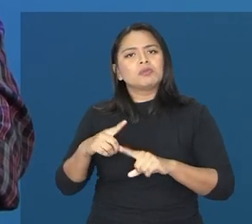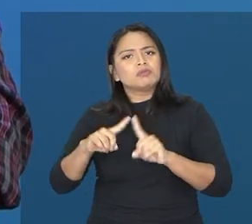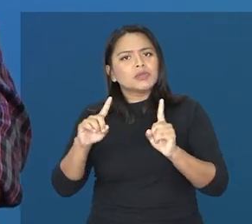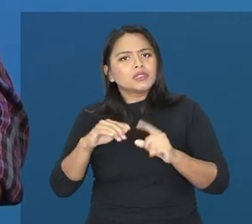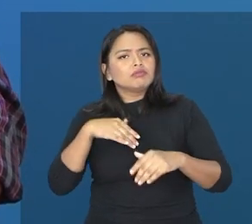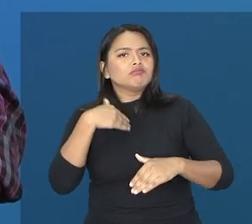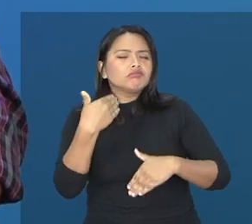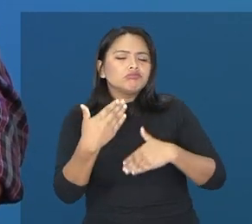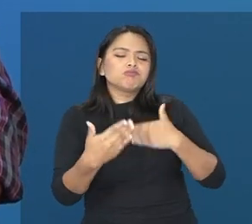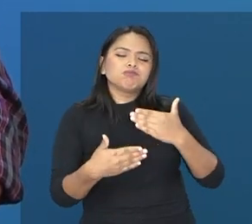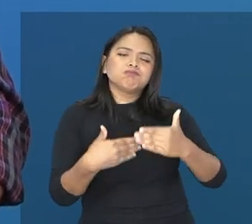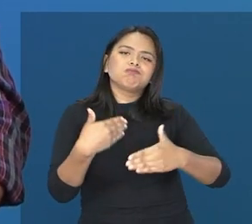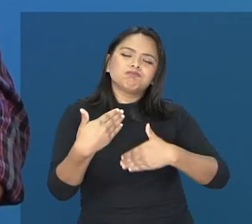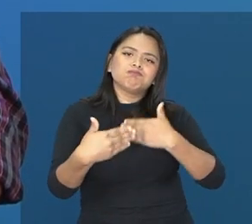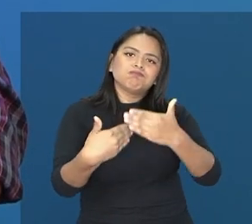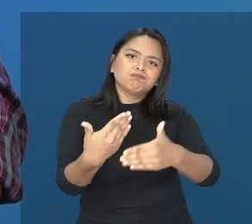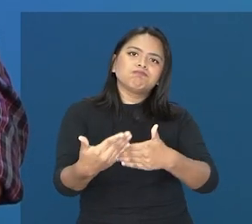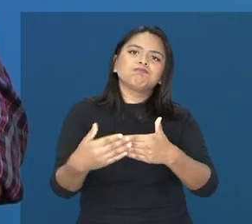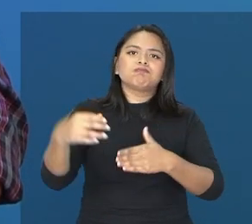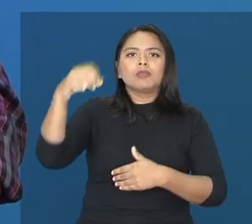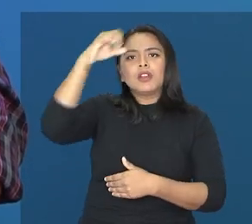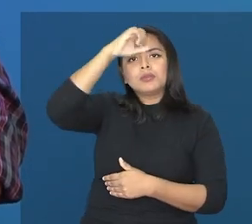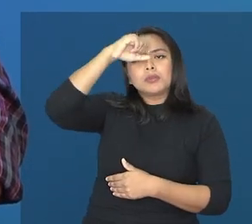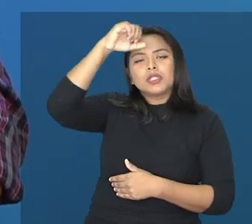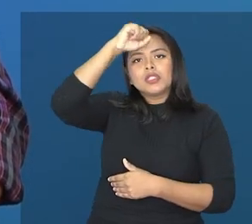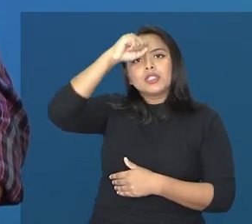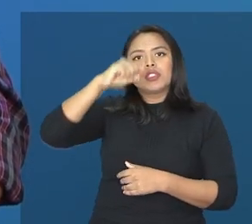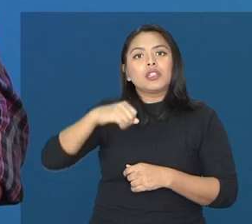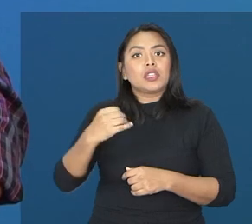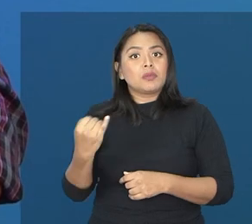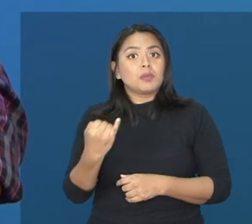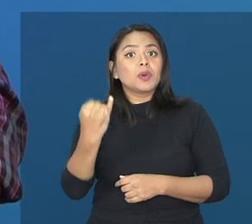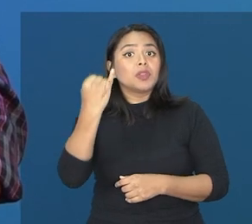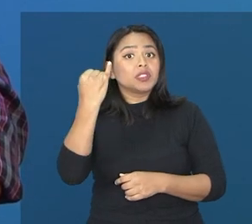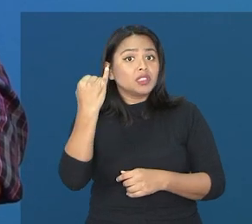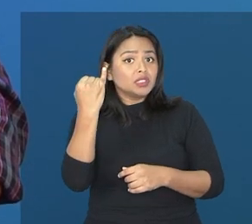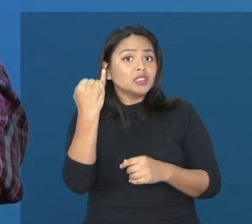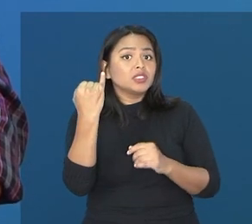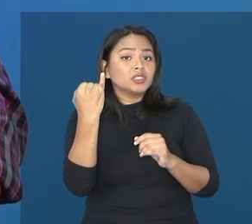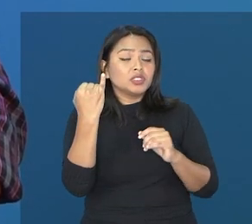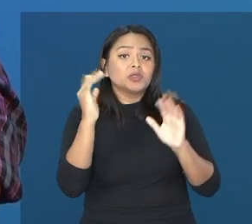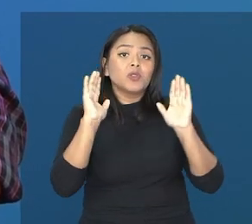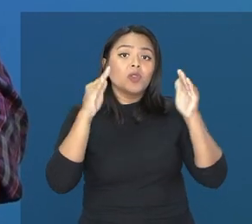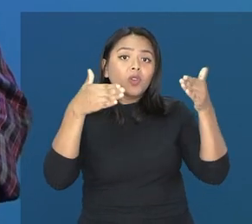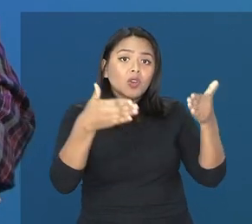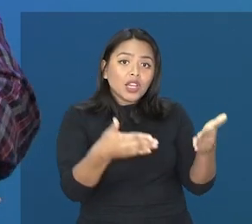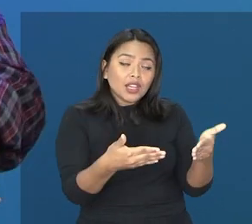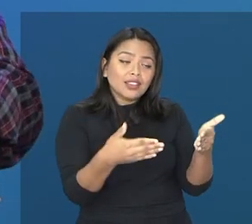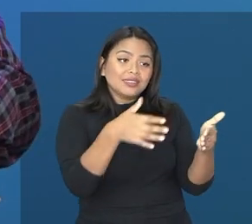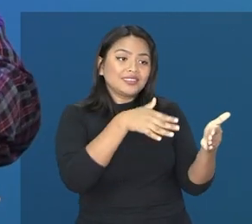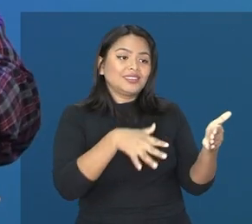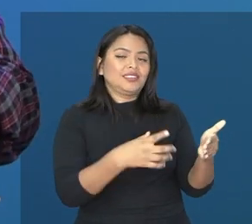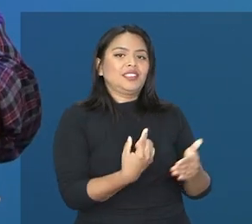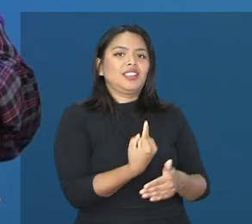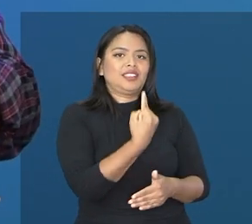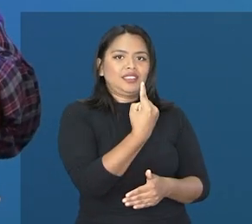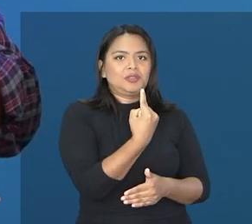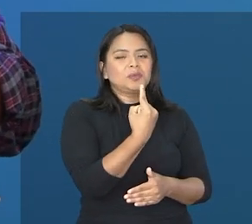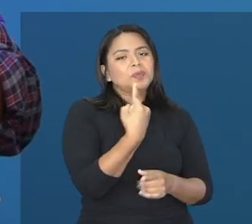vai se definindo. E é importante, inclusive, que ele se torne um especialista numa área de conhecimento, porque ali ele